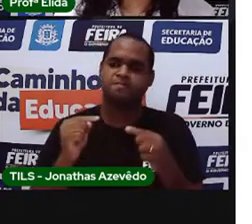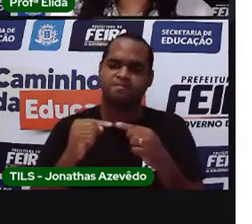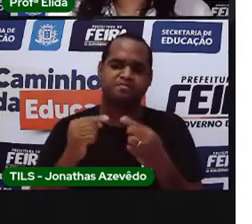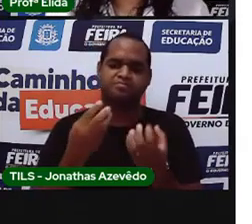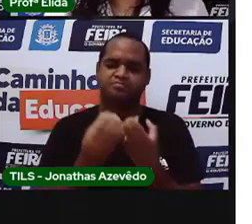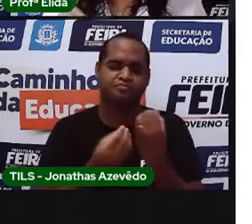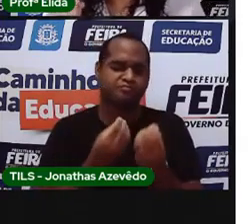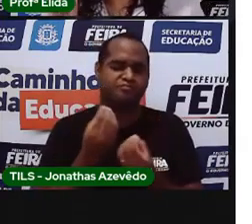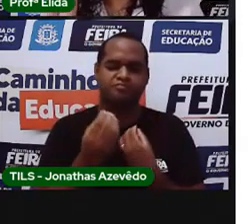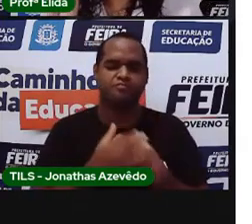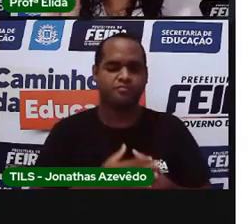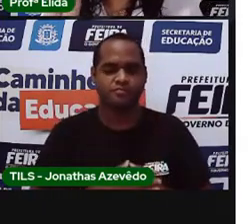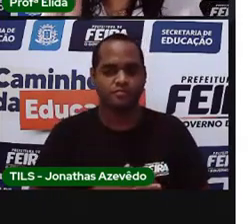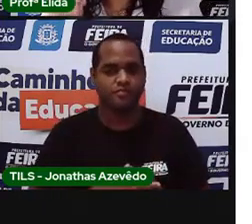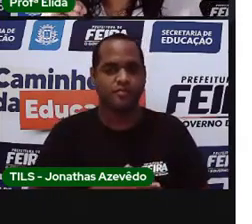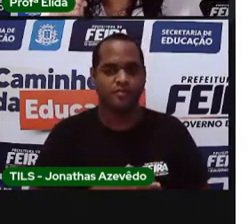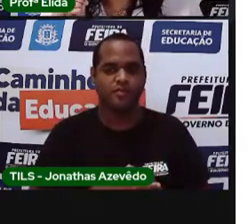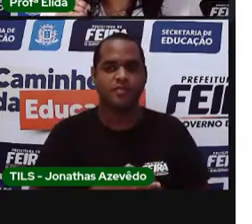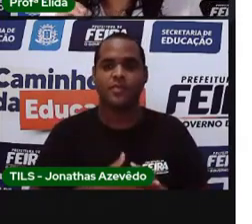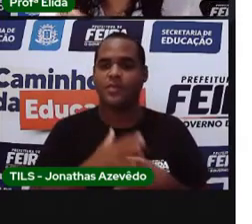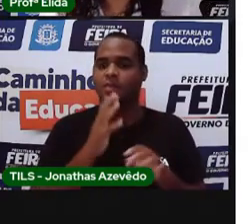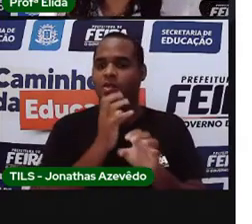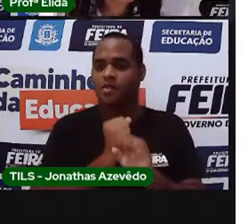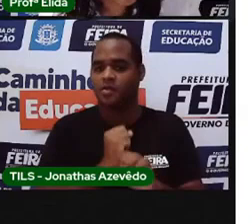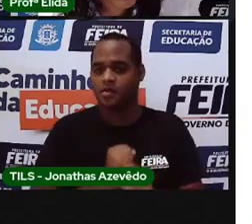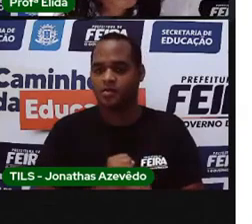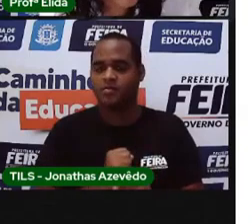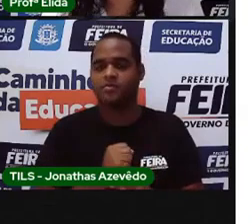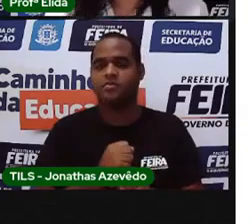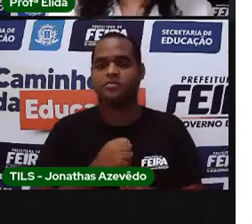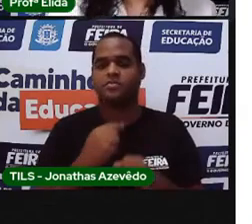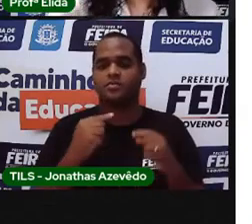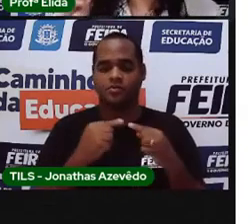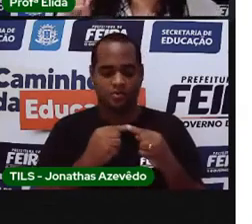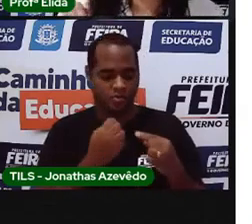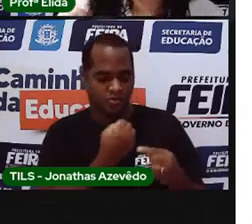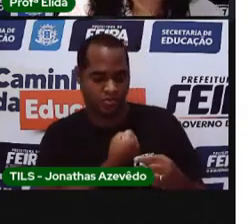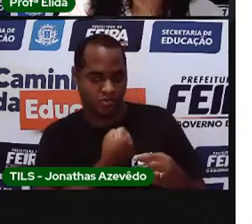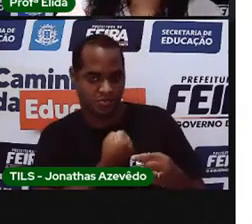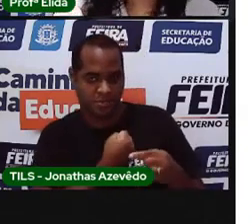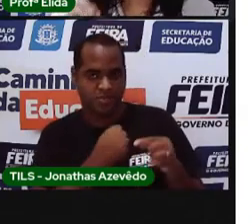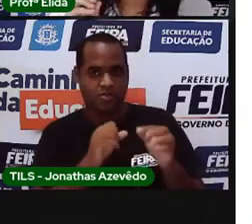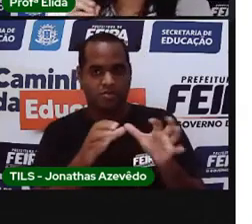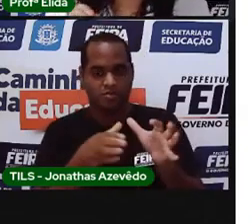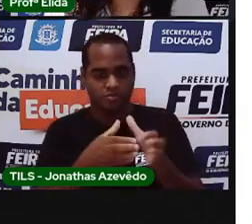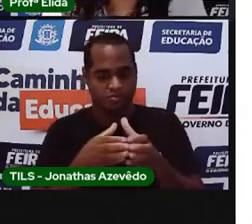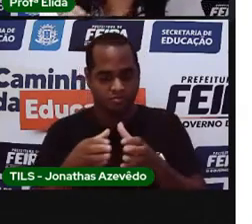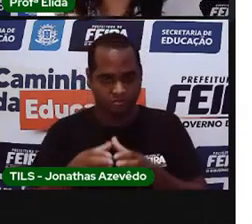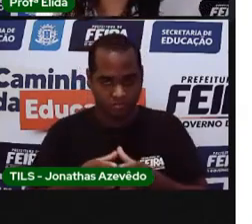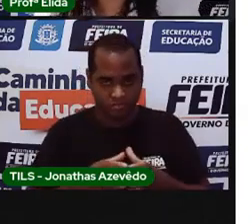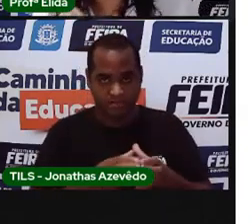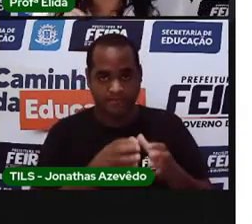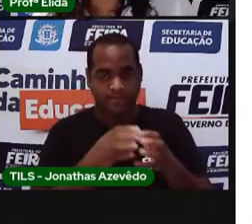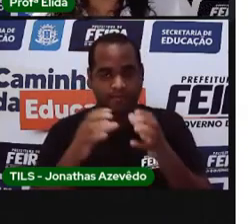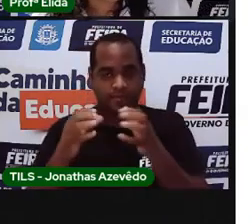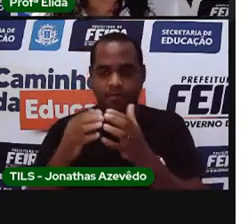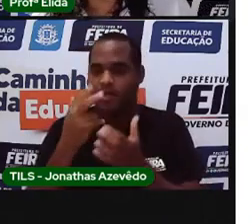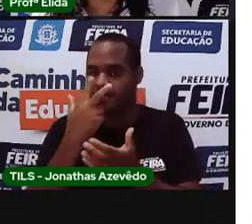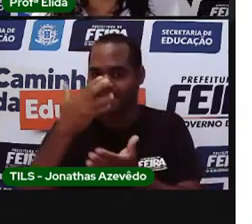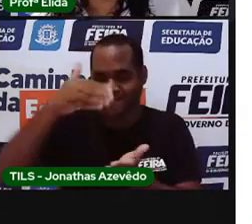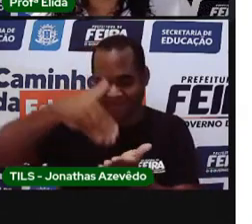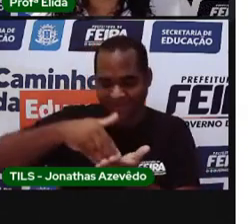acontece? Vão formar números, grupos que terminam com